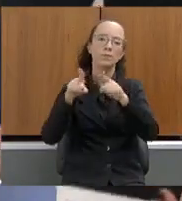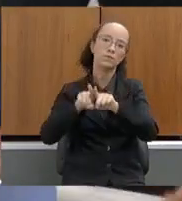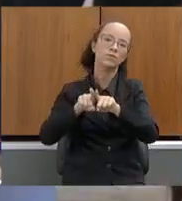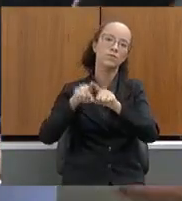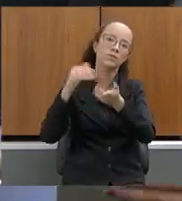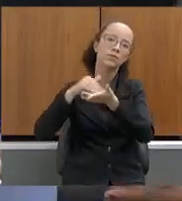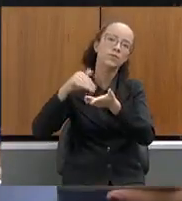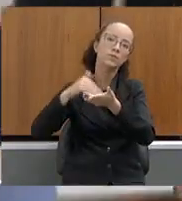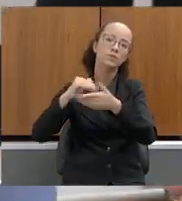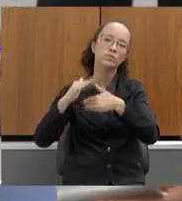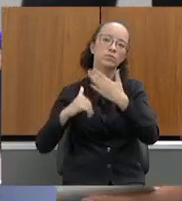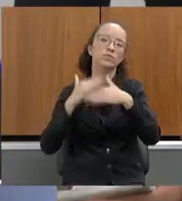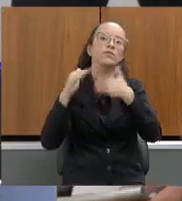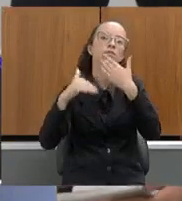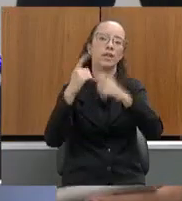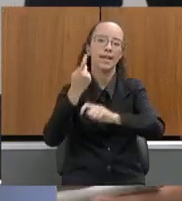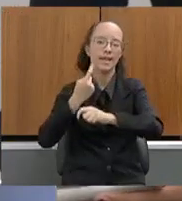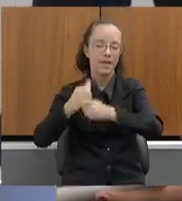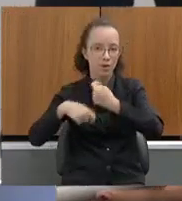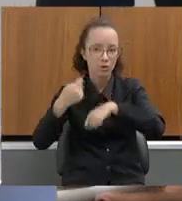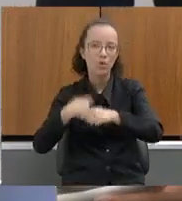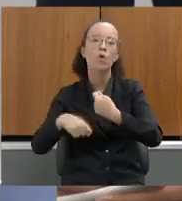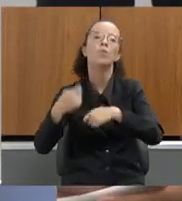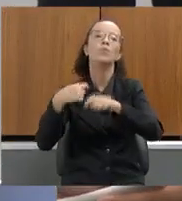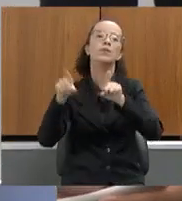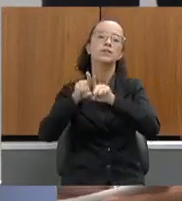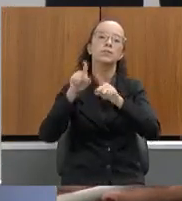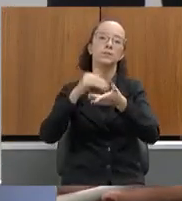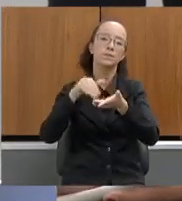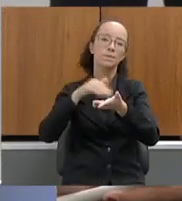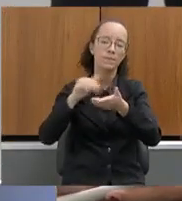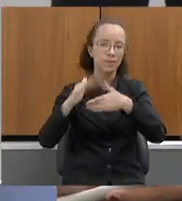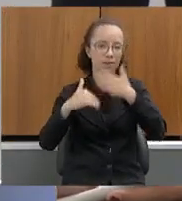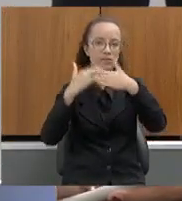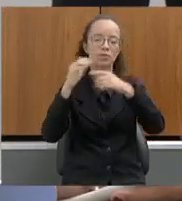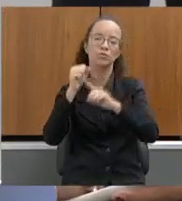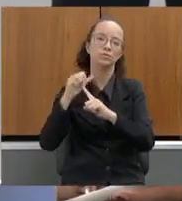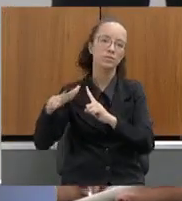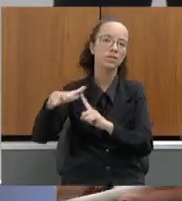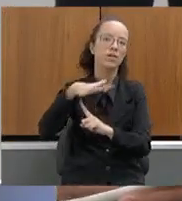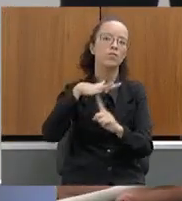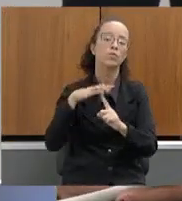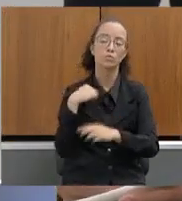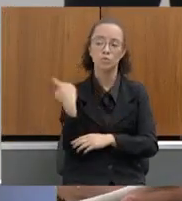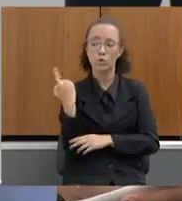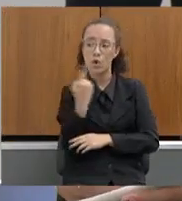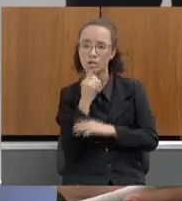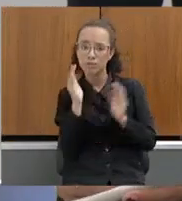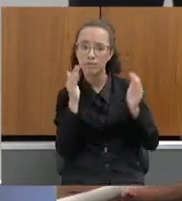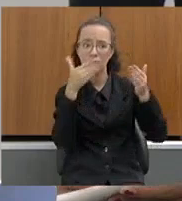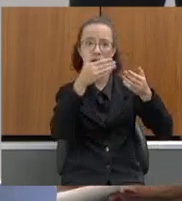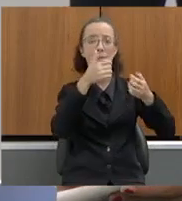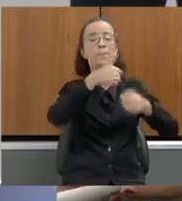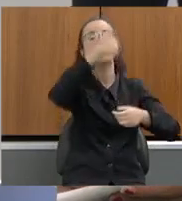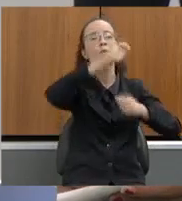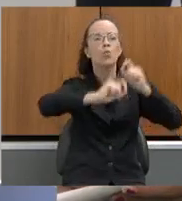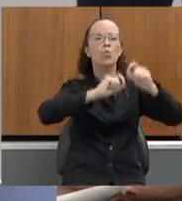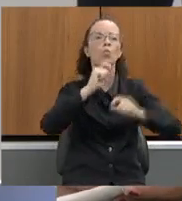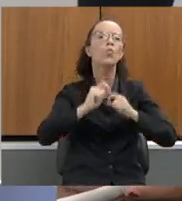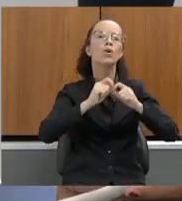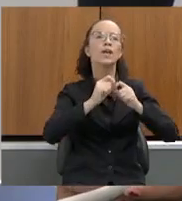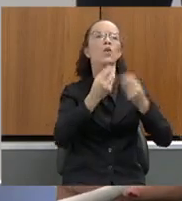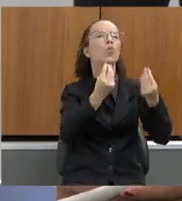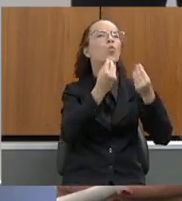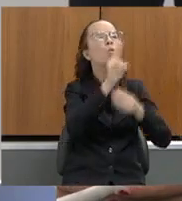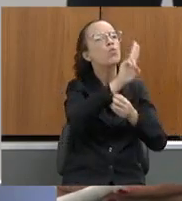Secretaria de Desenvolvimento Econômico, onde o IDN está, e também com a Secretaria de Desenvolvimento Social, a gente focar primeiro na utilização